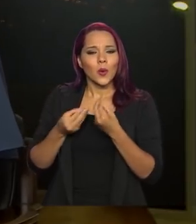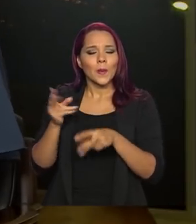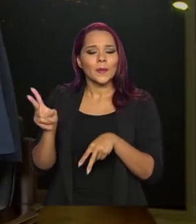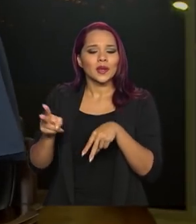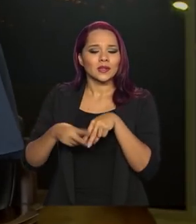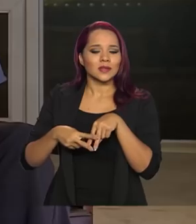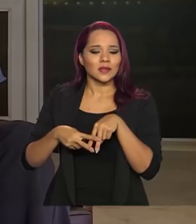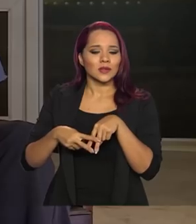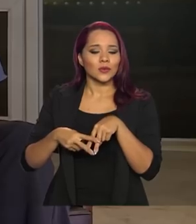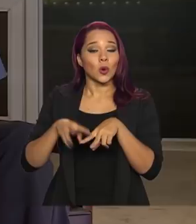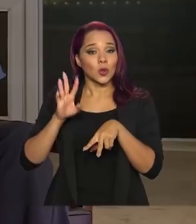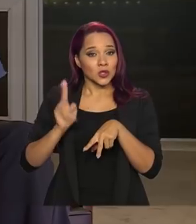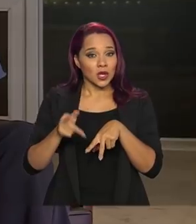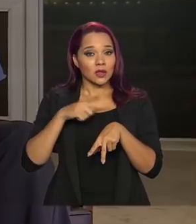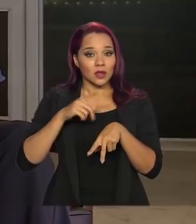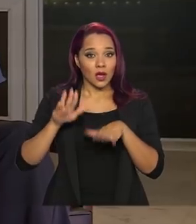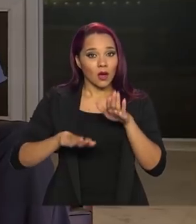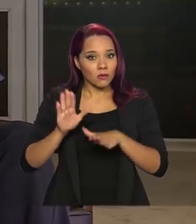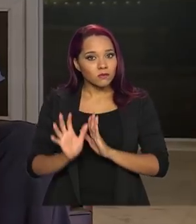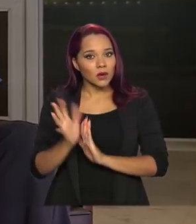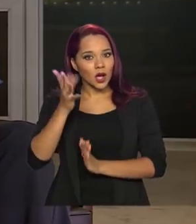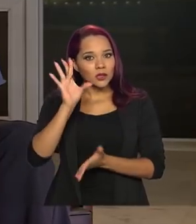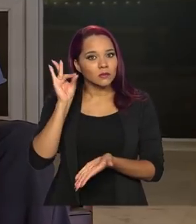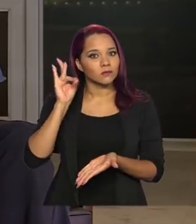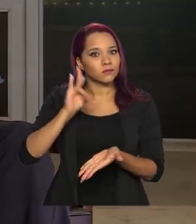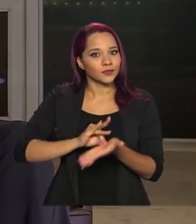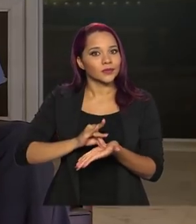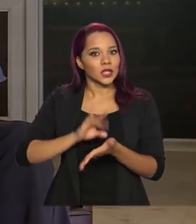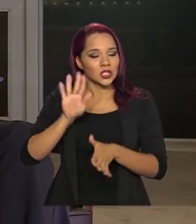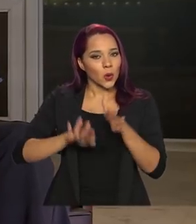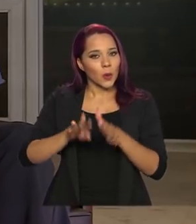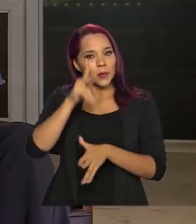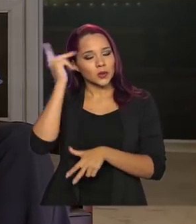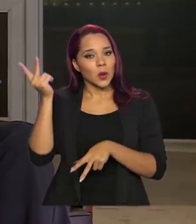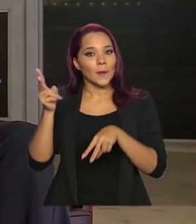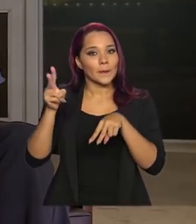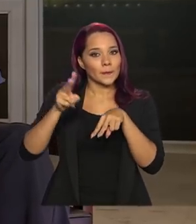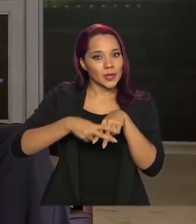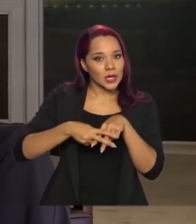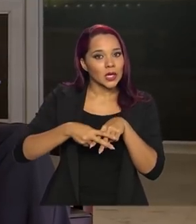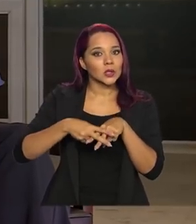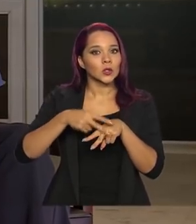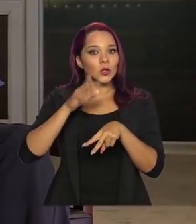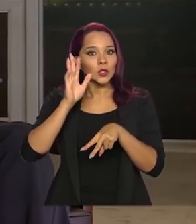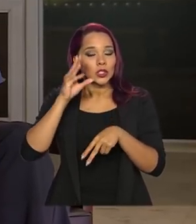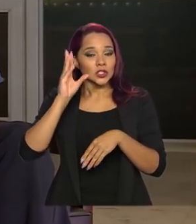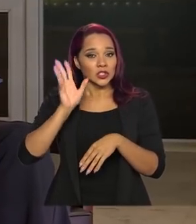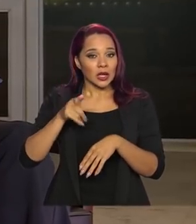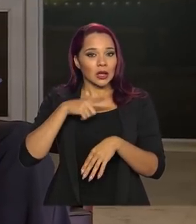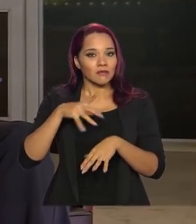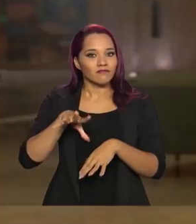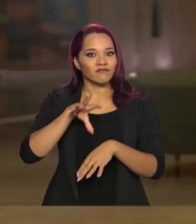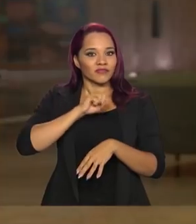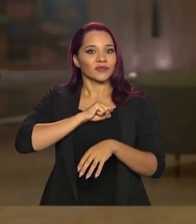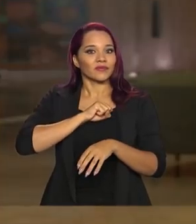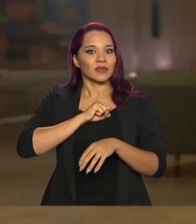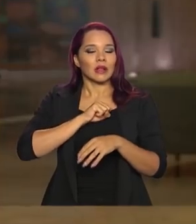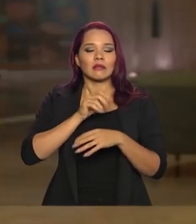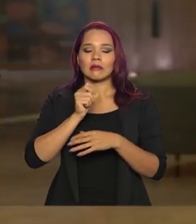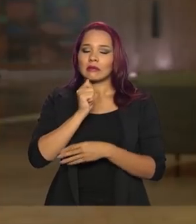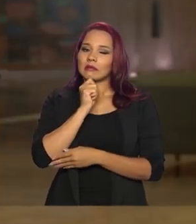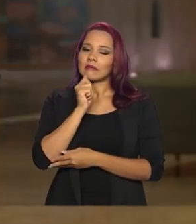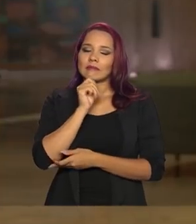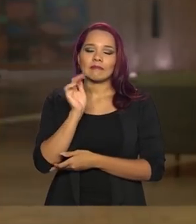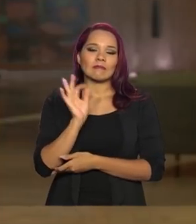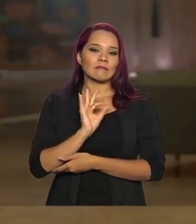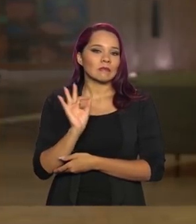Já existe algum caso confirmado de algum detento com a confirmação de infecção? Não, não existe nenhum